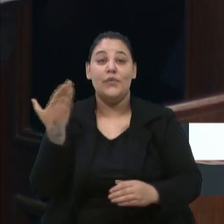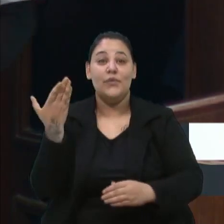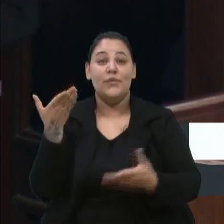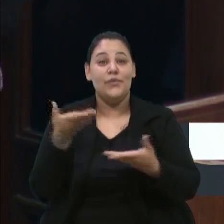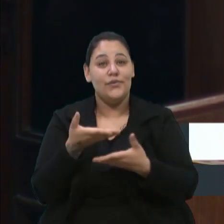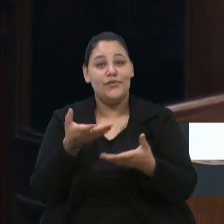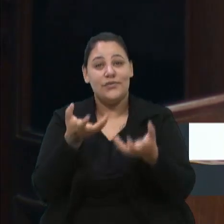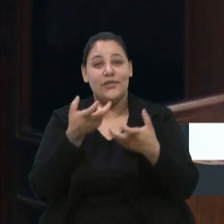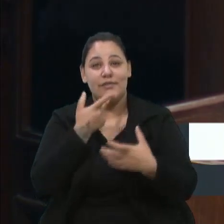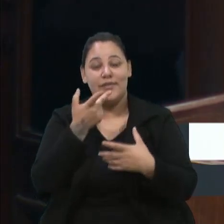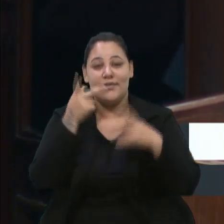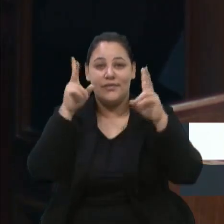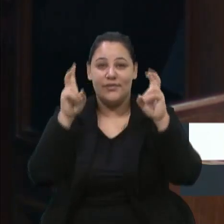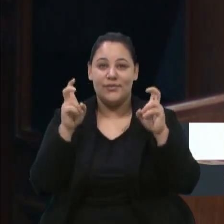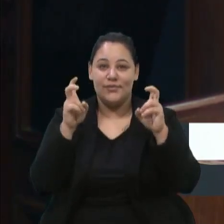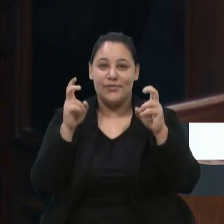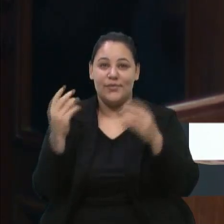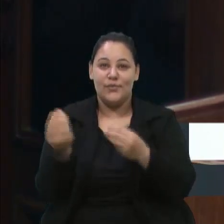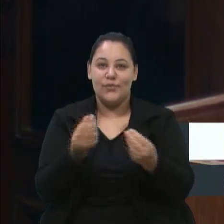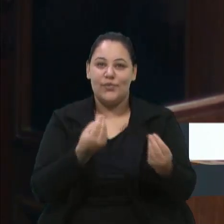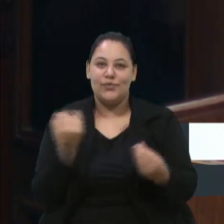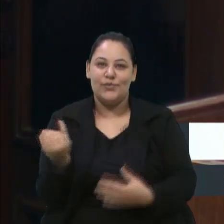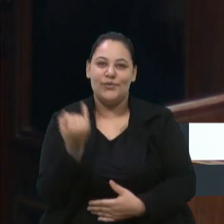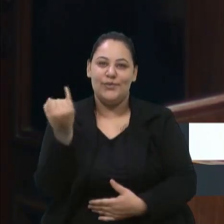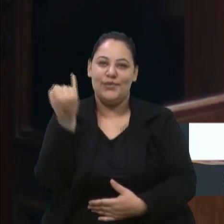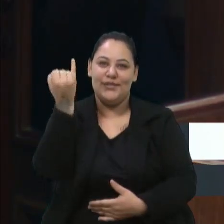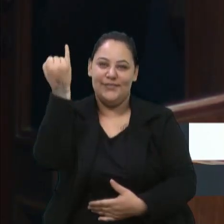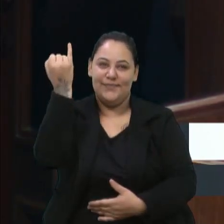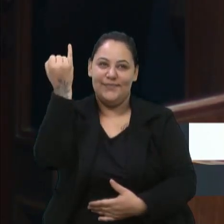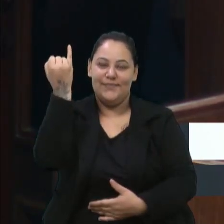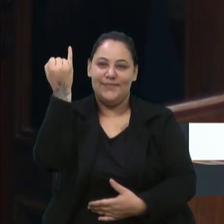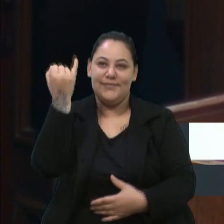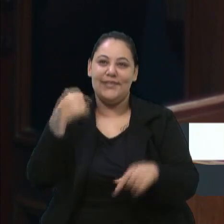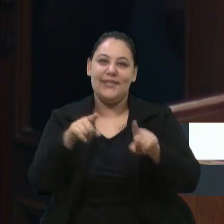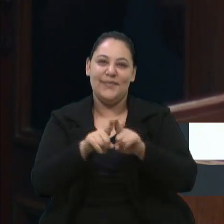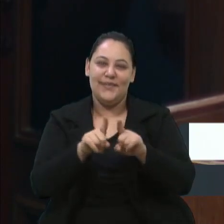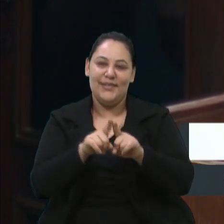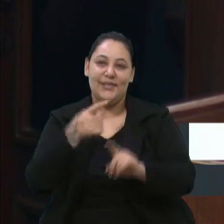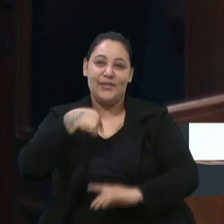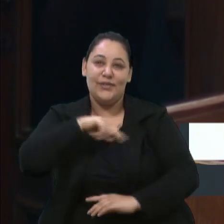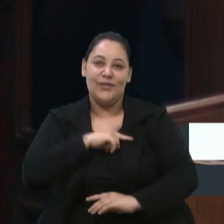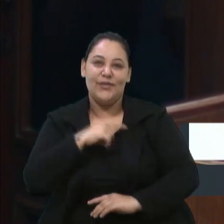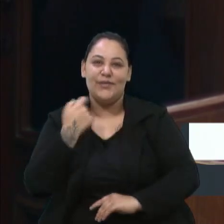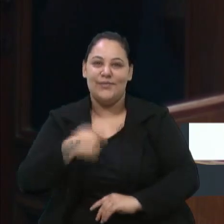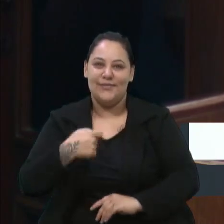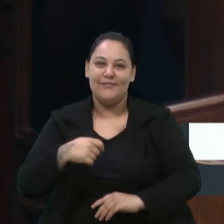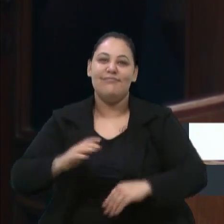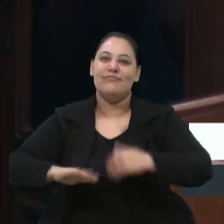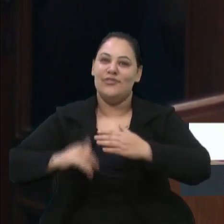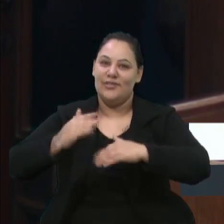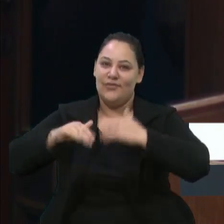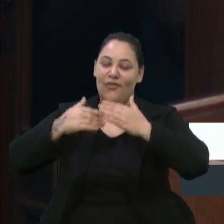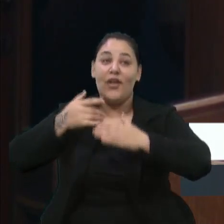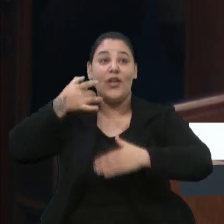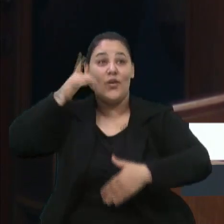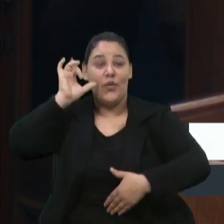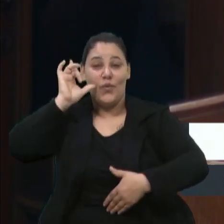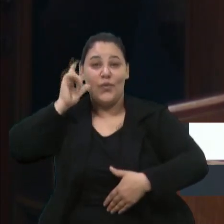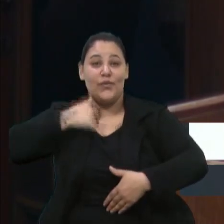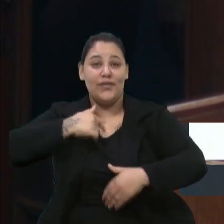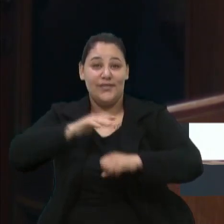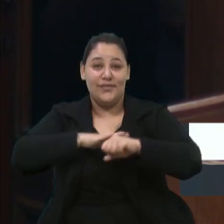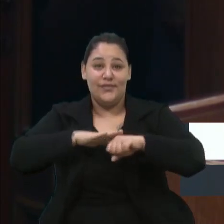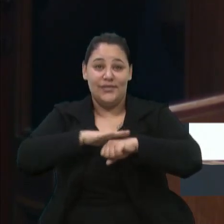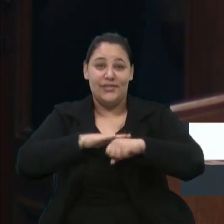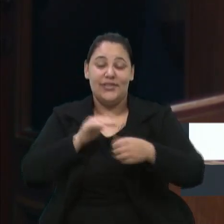assunto que é de fundamental relevância e que a gente precisa avançar, e ontem eu estive conversando com